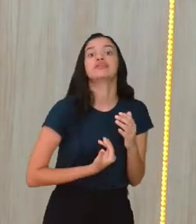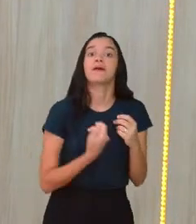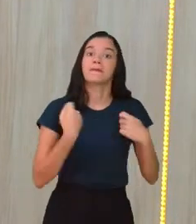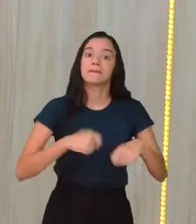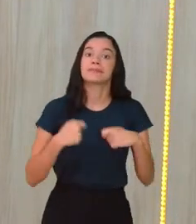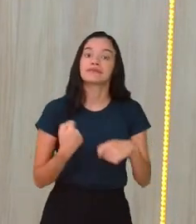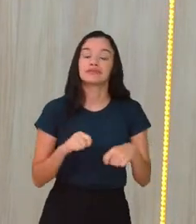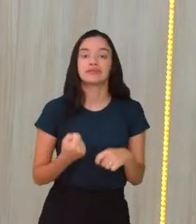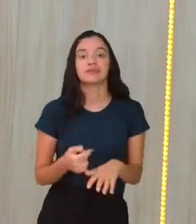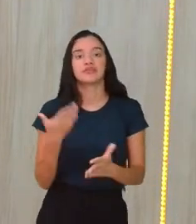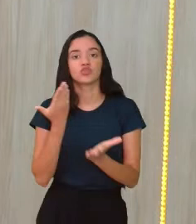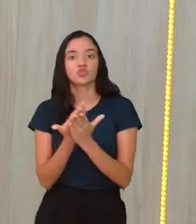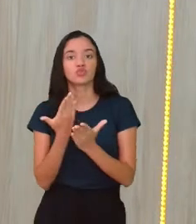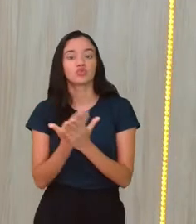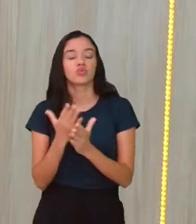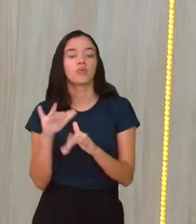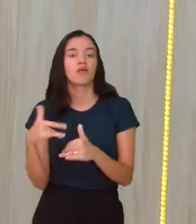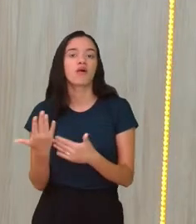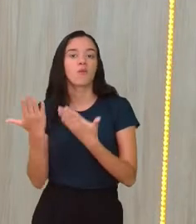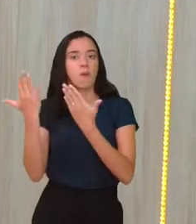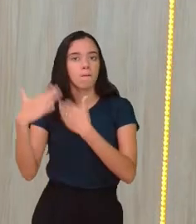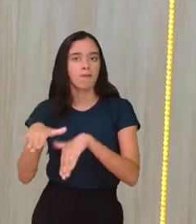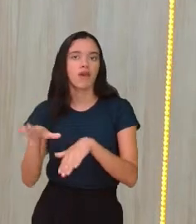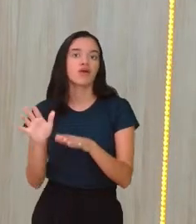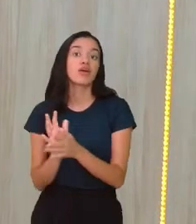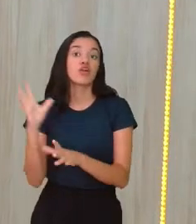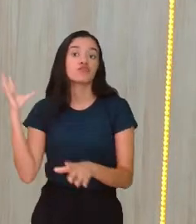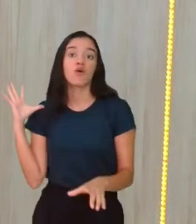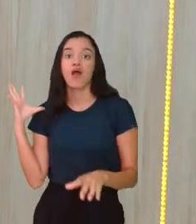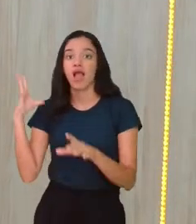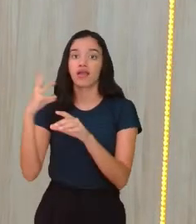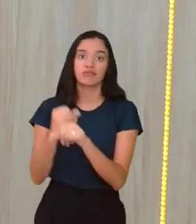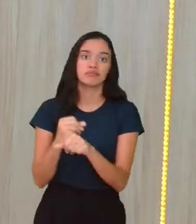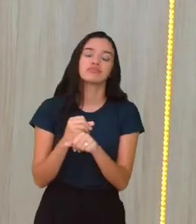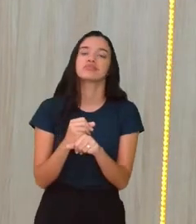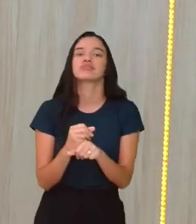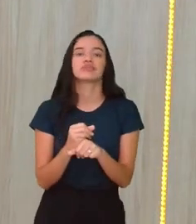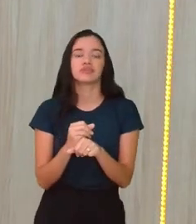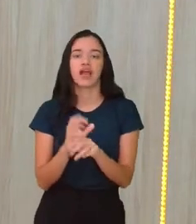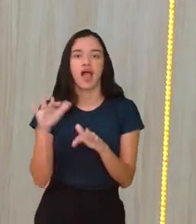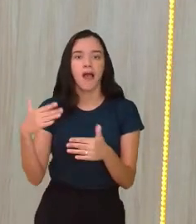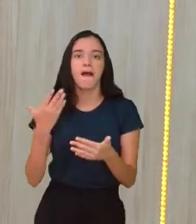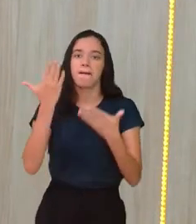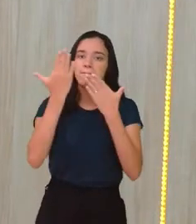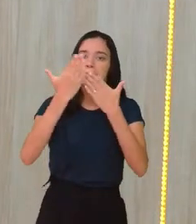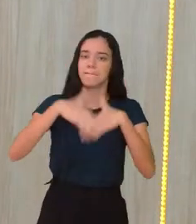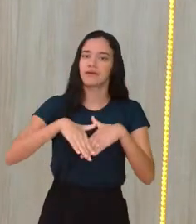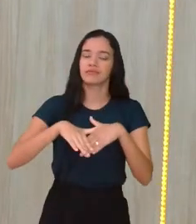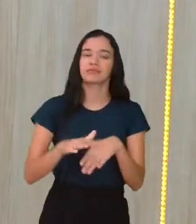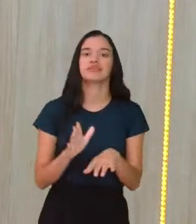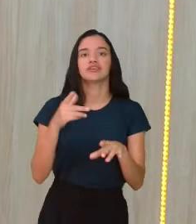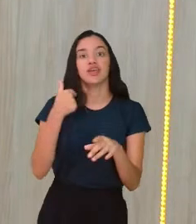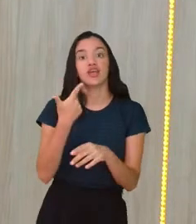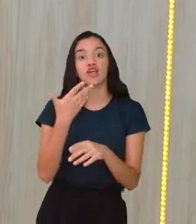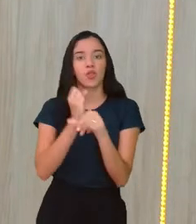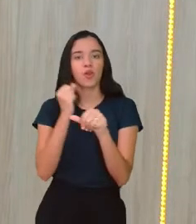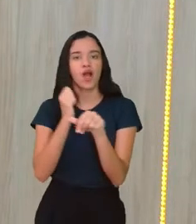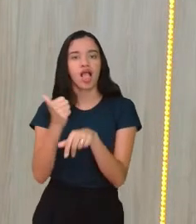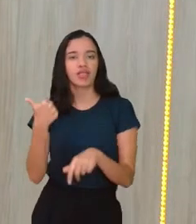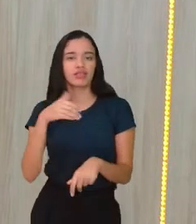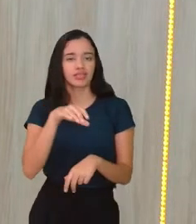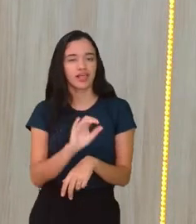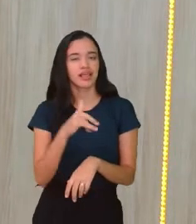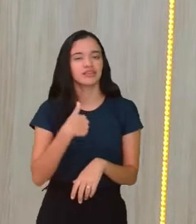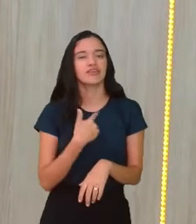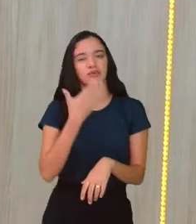estudar pra uma prova, vou lá na aula do professor Heleno, revisar aqui pra fazer essa prova e tirar um 10, porque eu sei que vocês